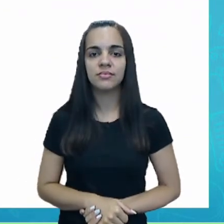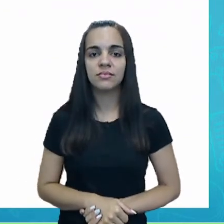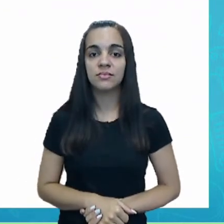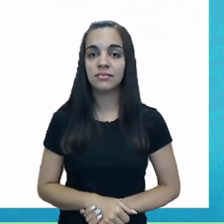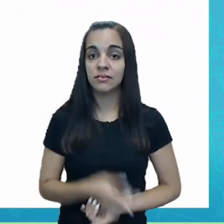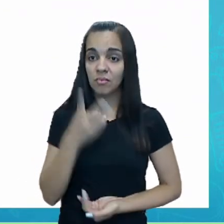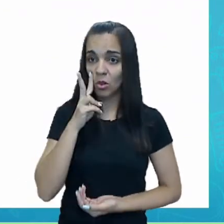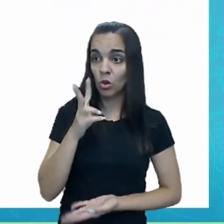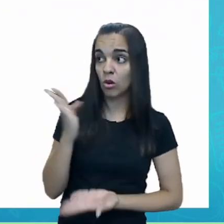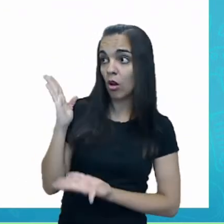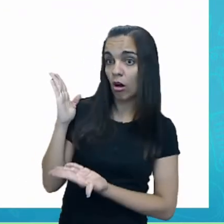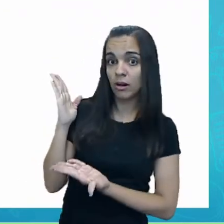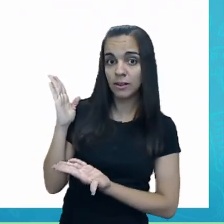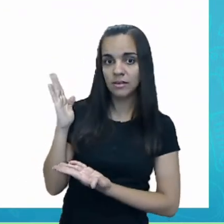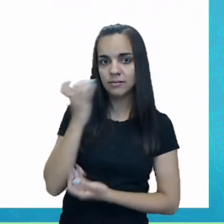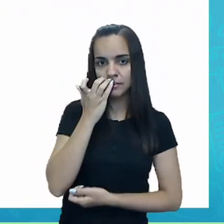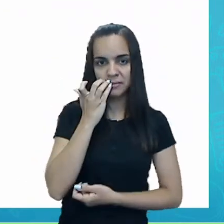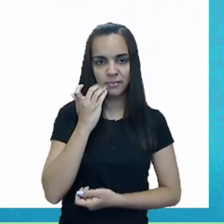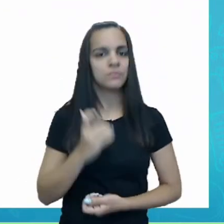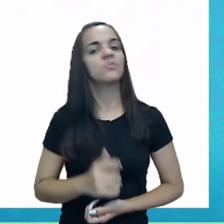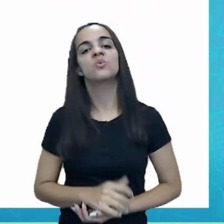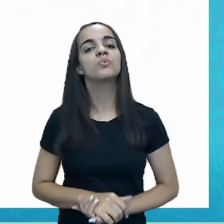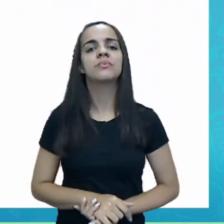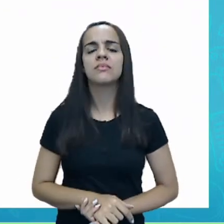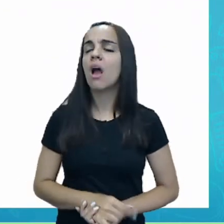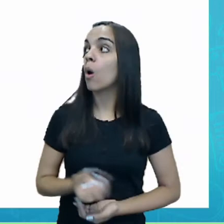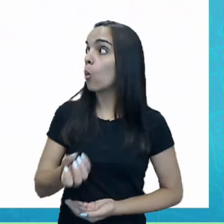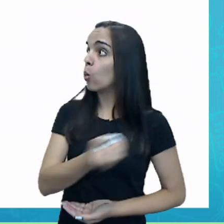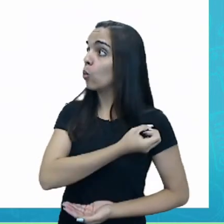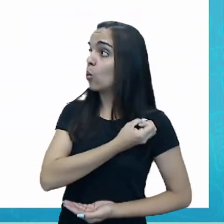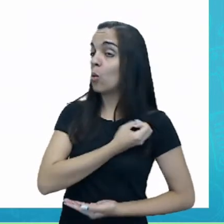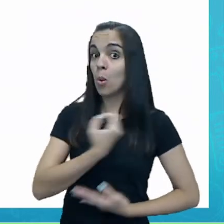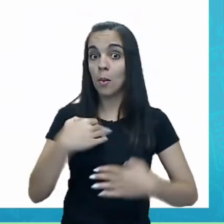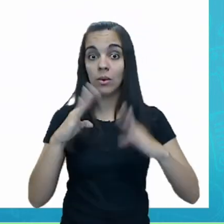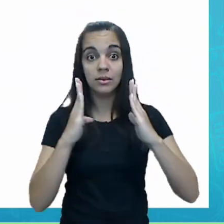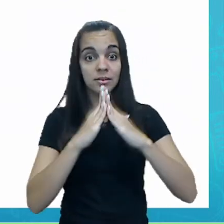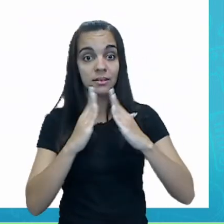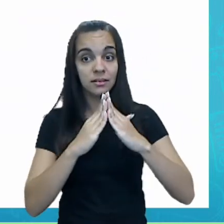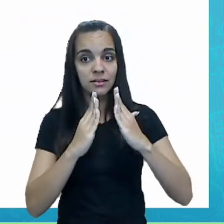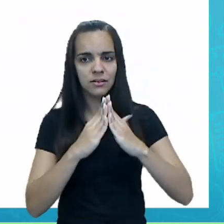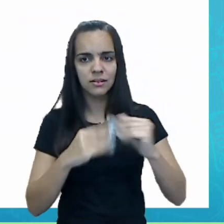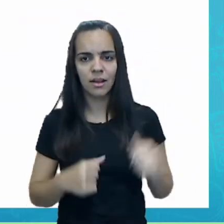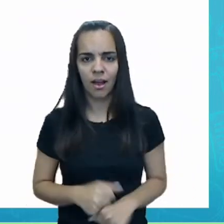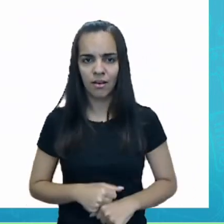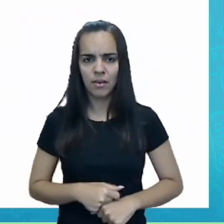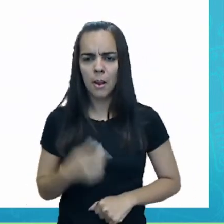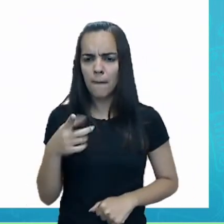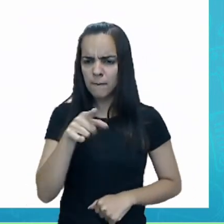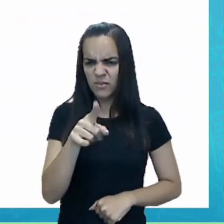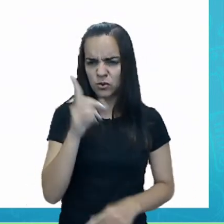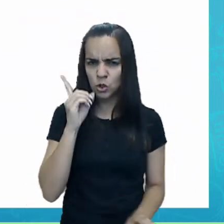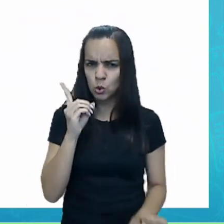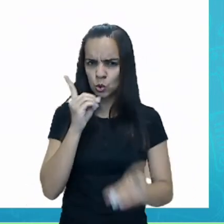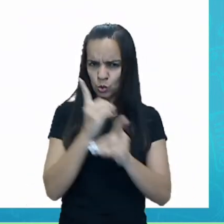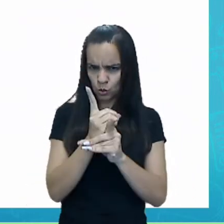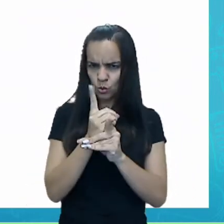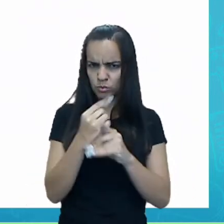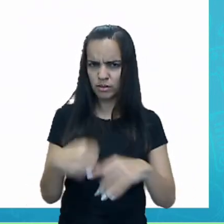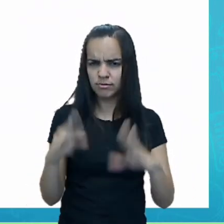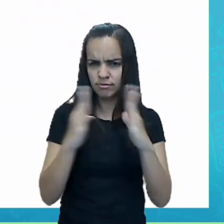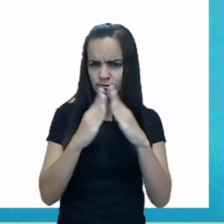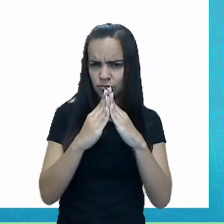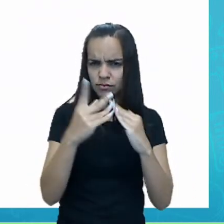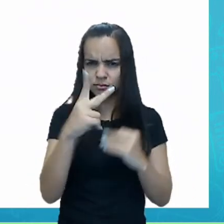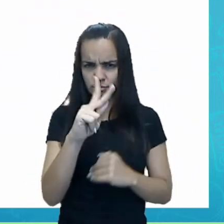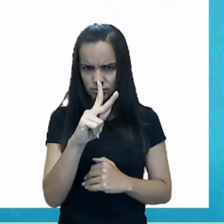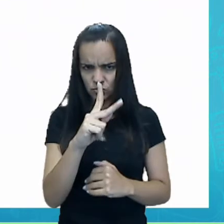Olha aqui. No numeral da casa, para você identificar o número da sua residência,